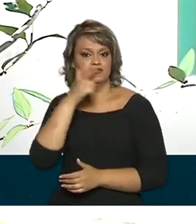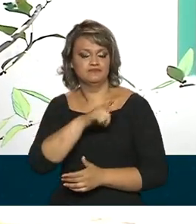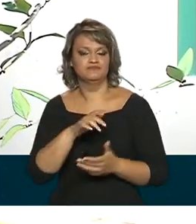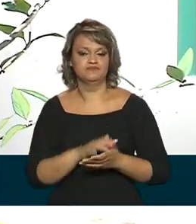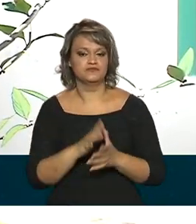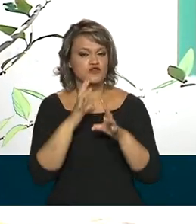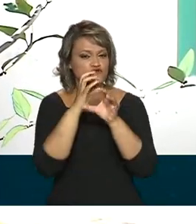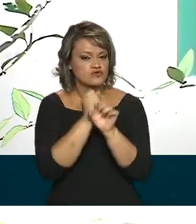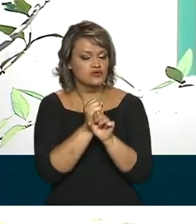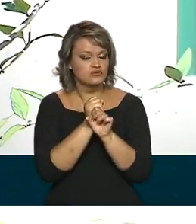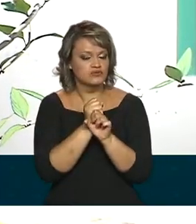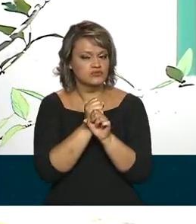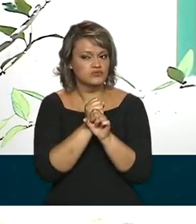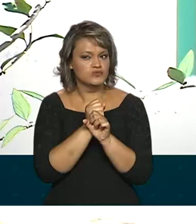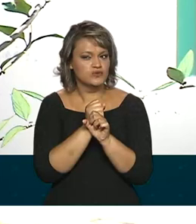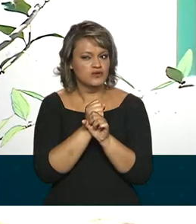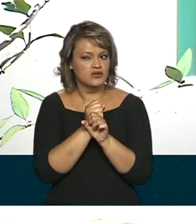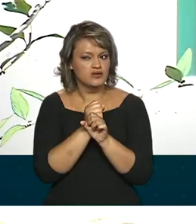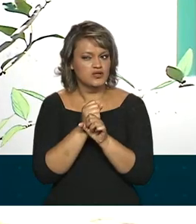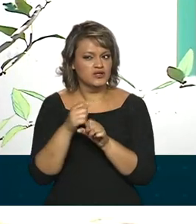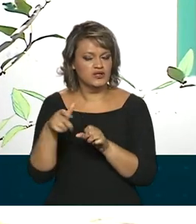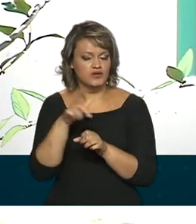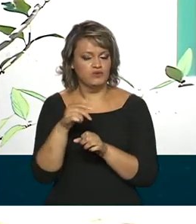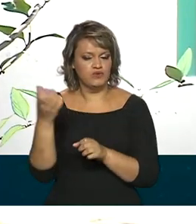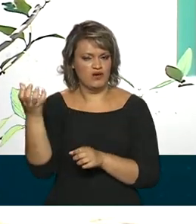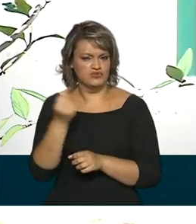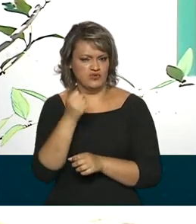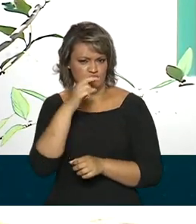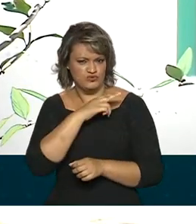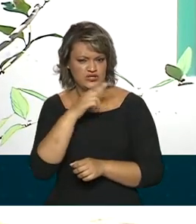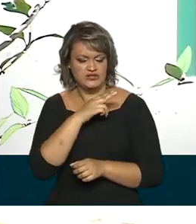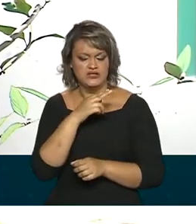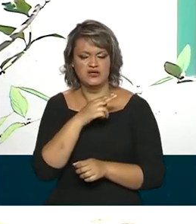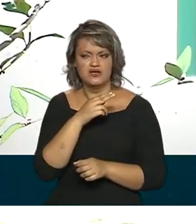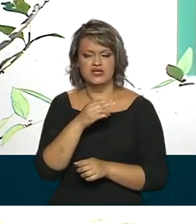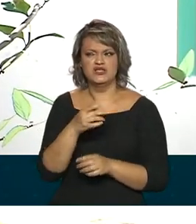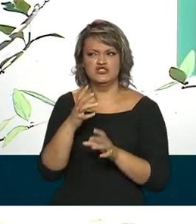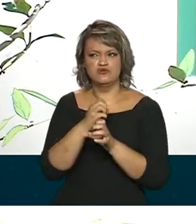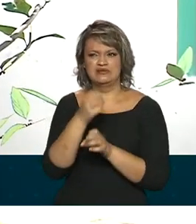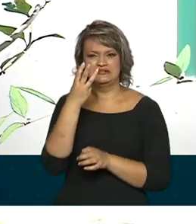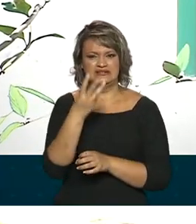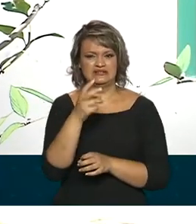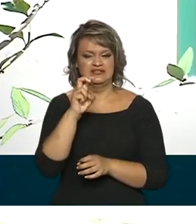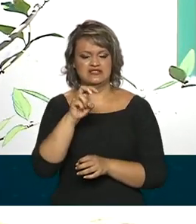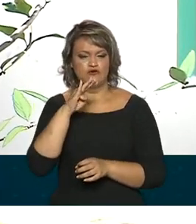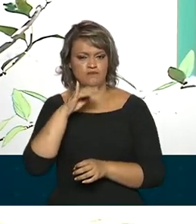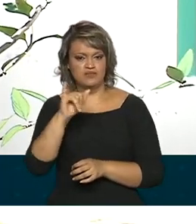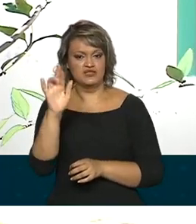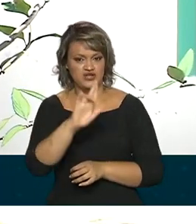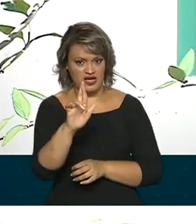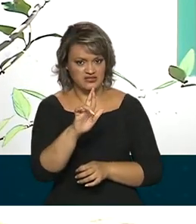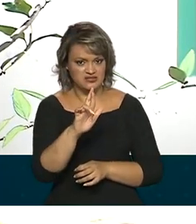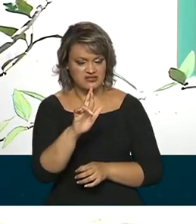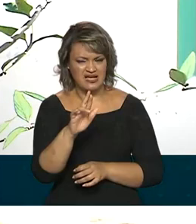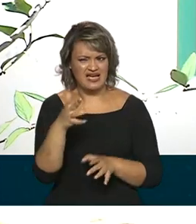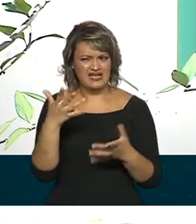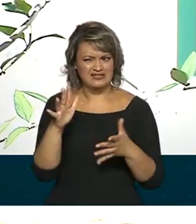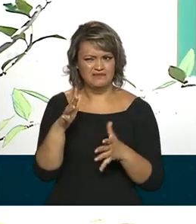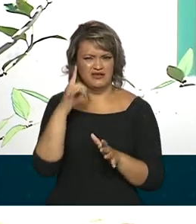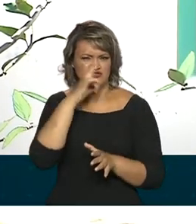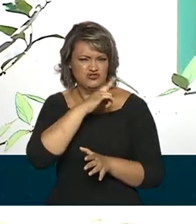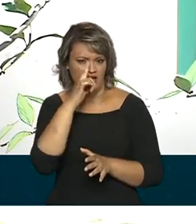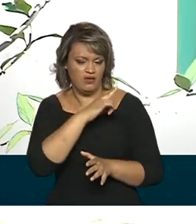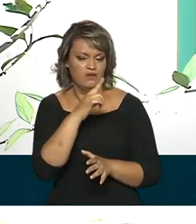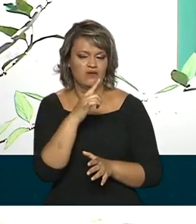total de recursos movimentados pelo auxílio emergencial e da ordem de R$ 35 bilhões, esse índice de erros de